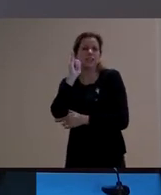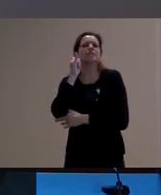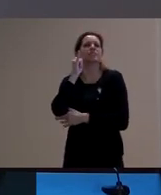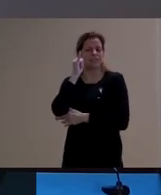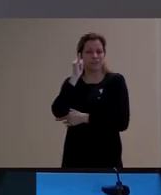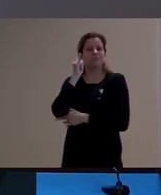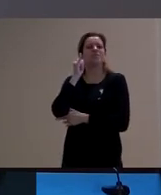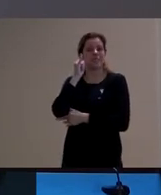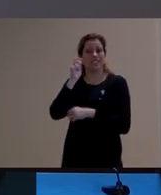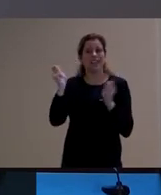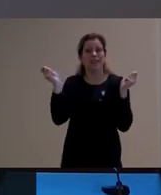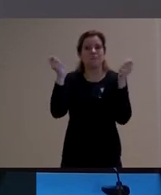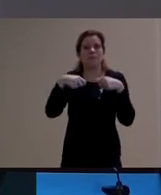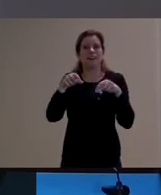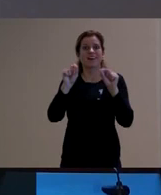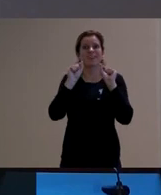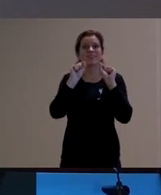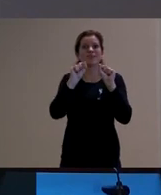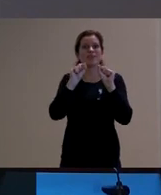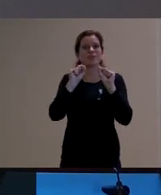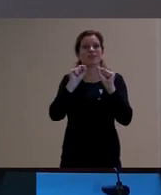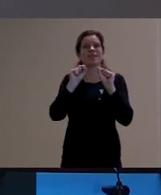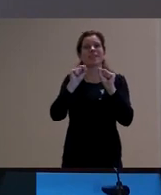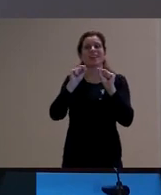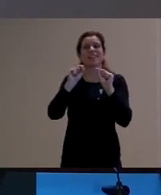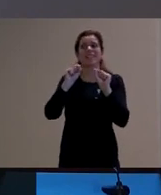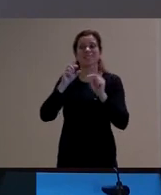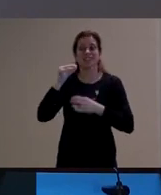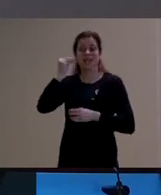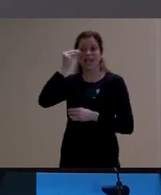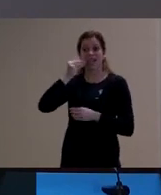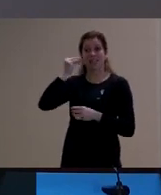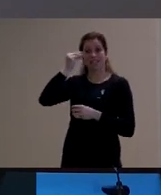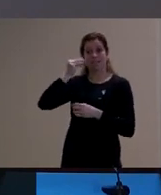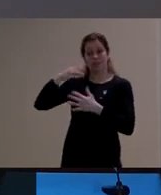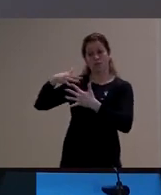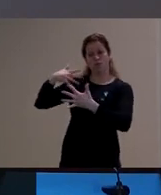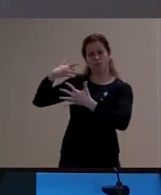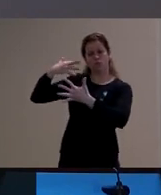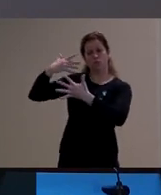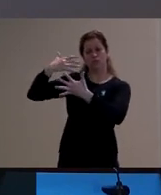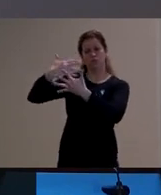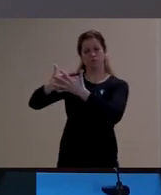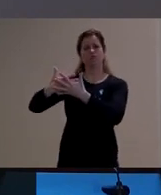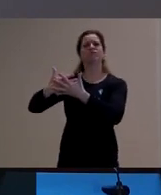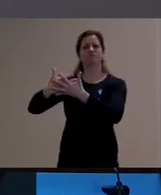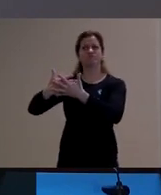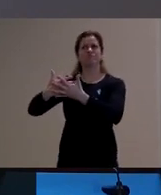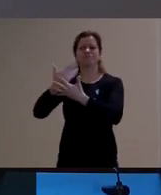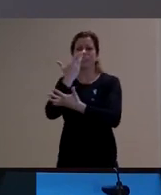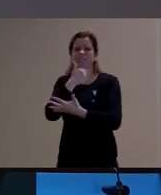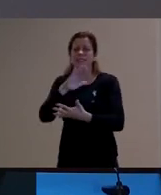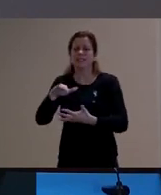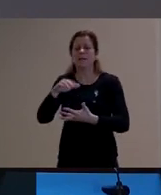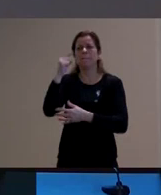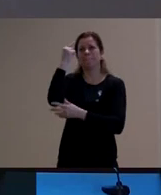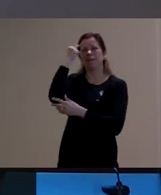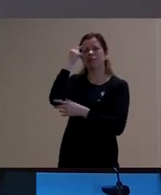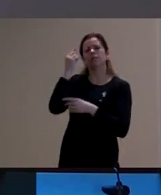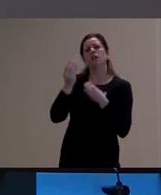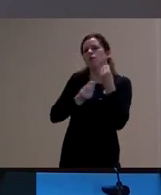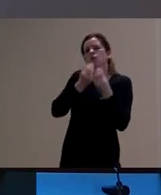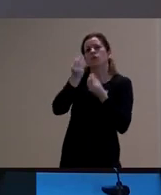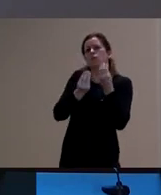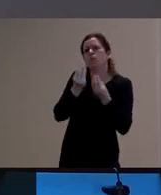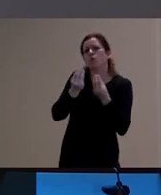essa possibilidade de sobrevivência da experiência e aí chegando mais na questão da infância pensar como que as brincadeiras